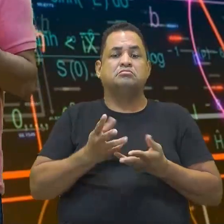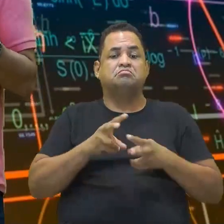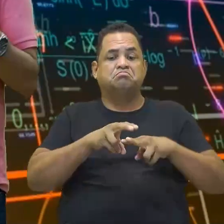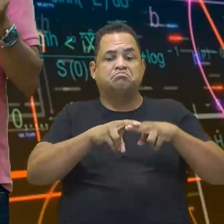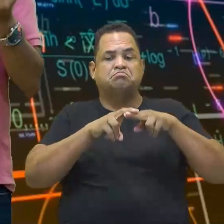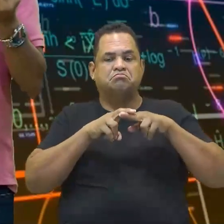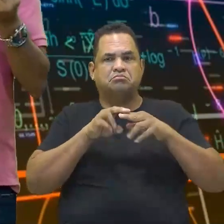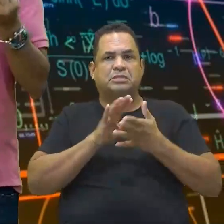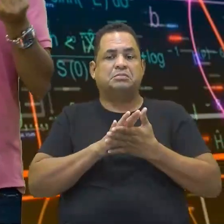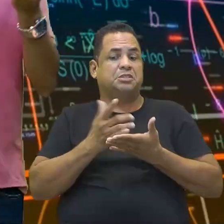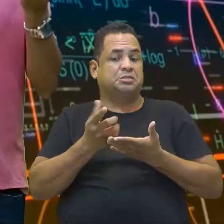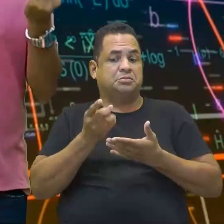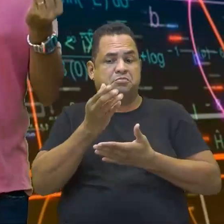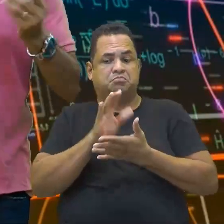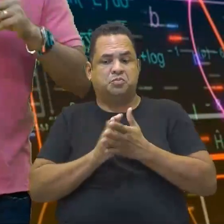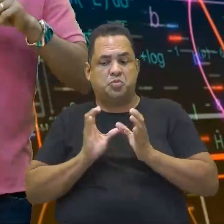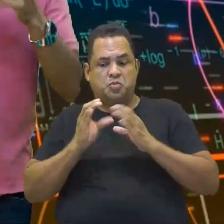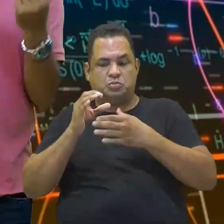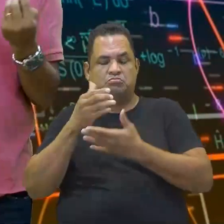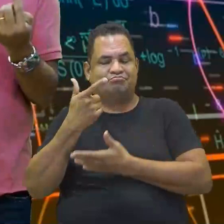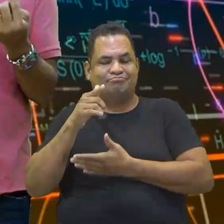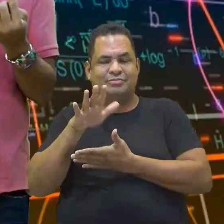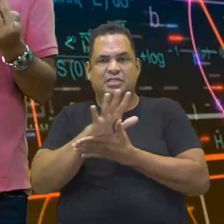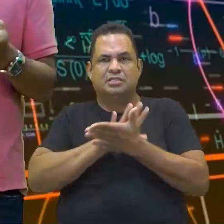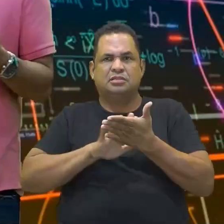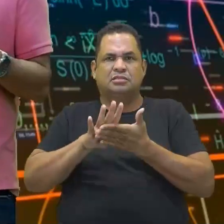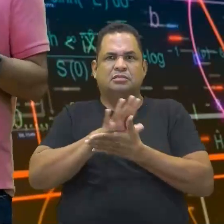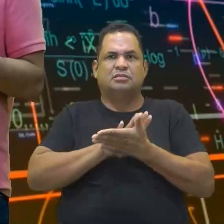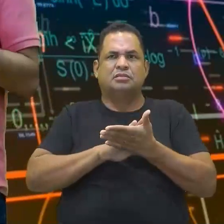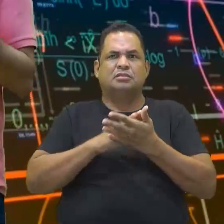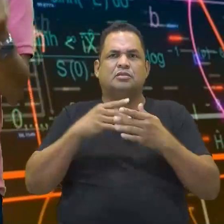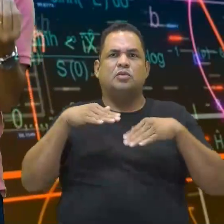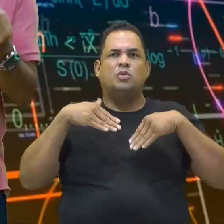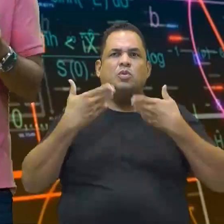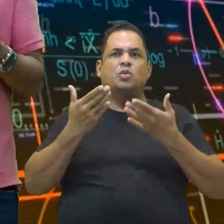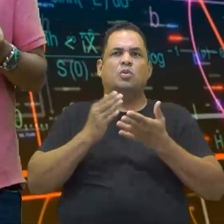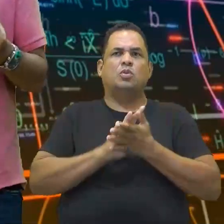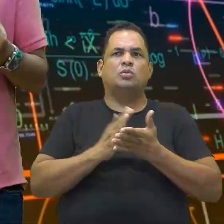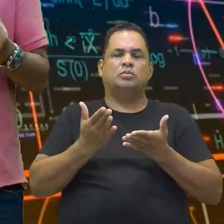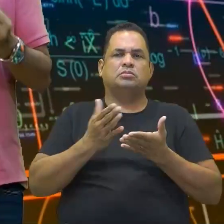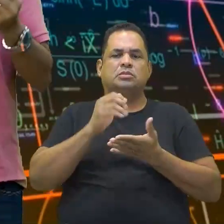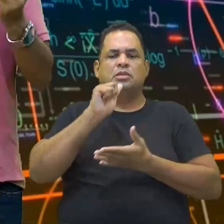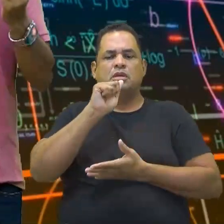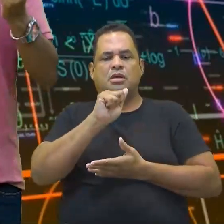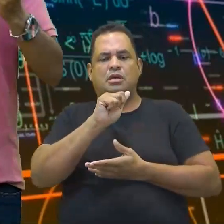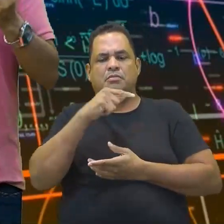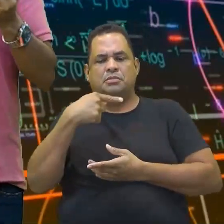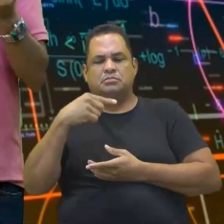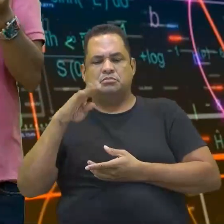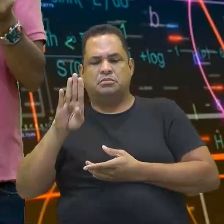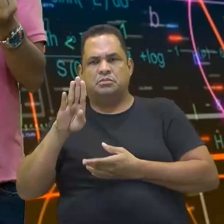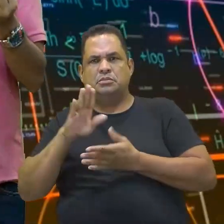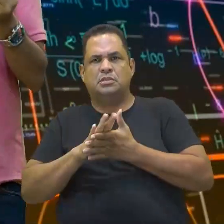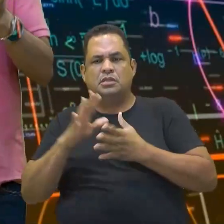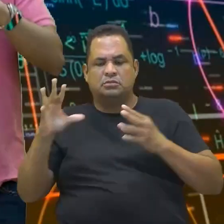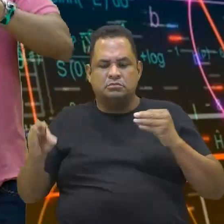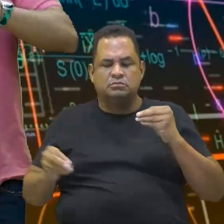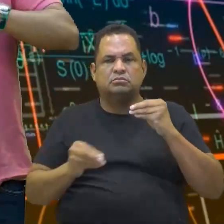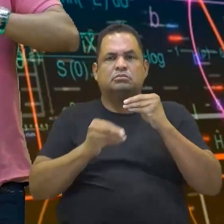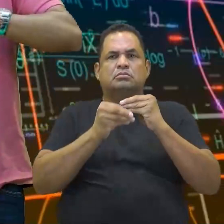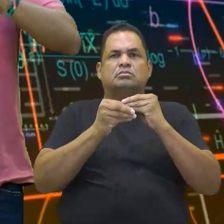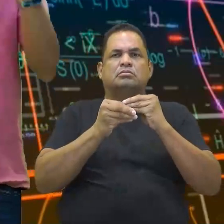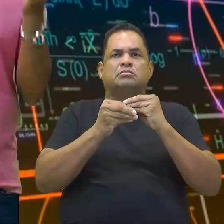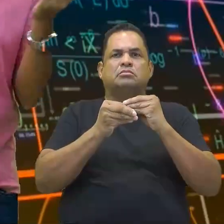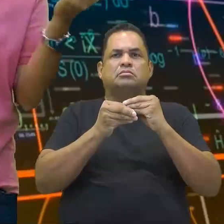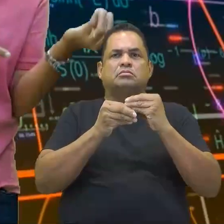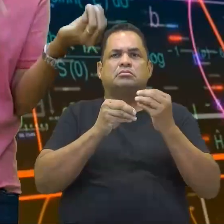lá, porque a leitura do complementar é ao contrário. Quando a fala a diferença A menos B, o A menos B é o